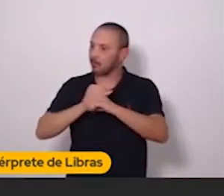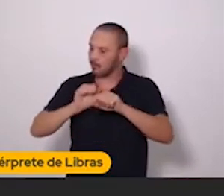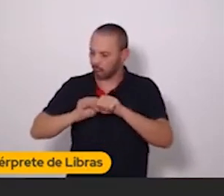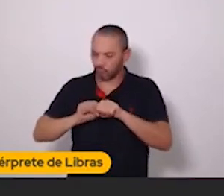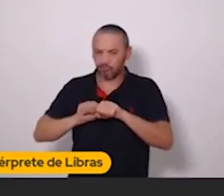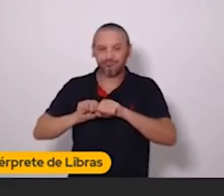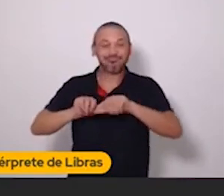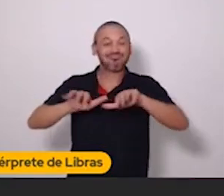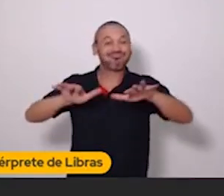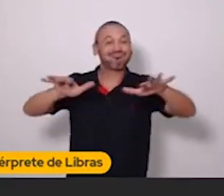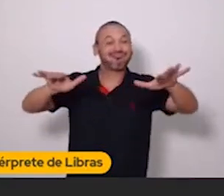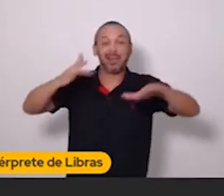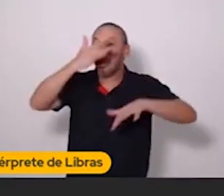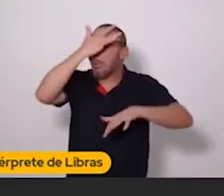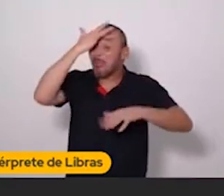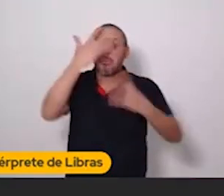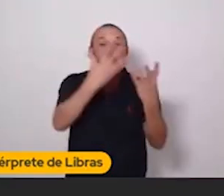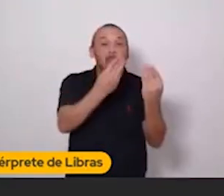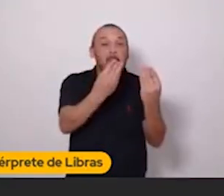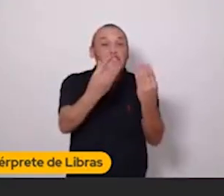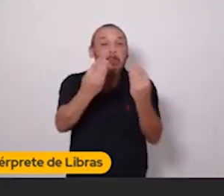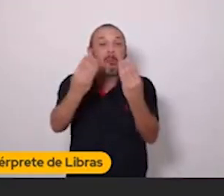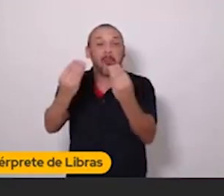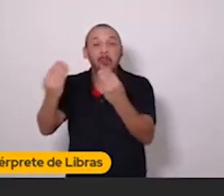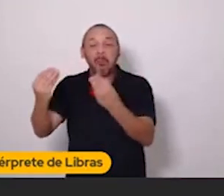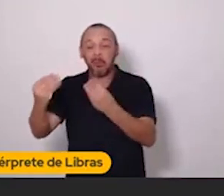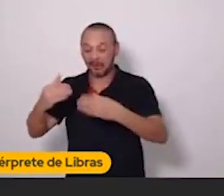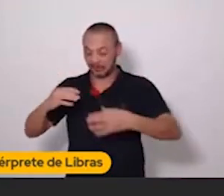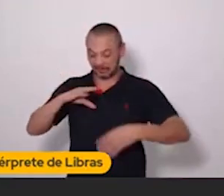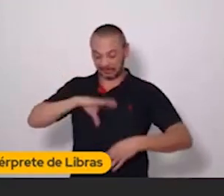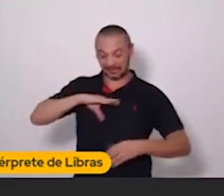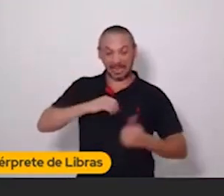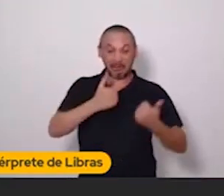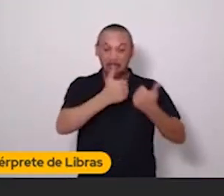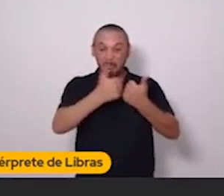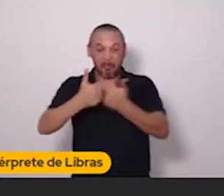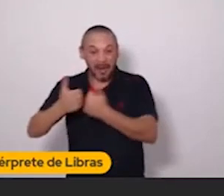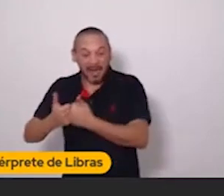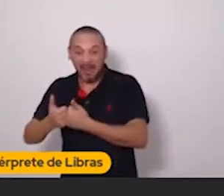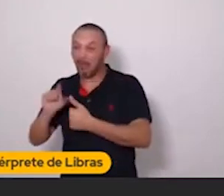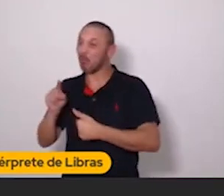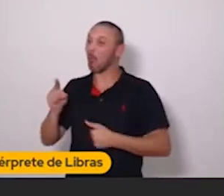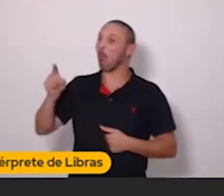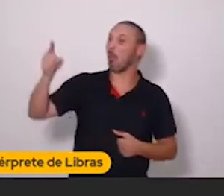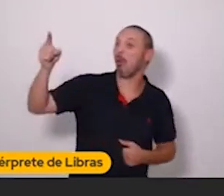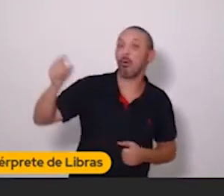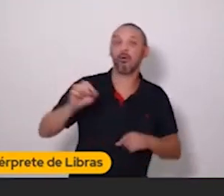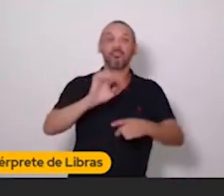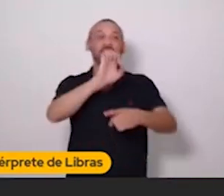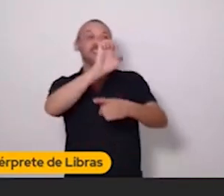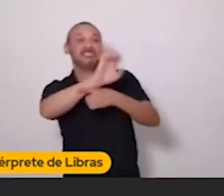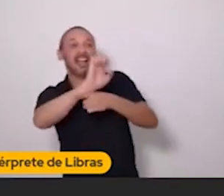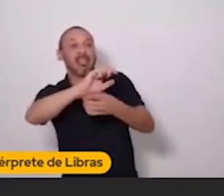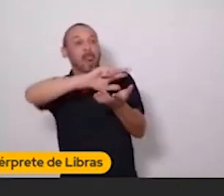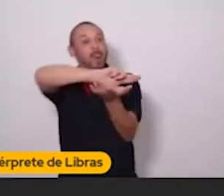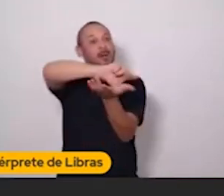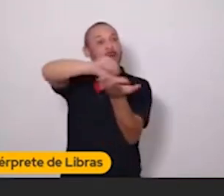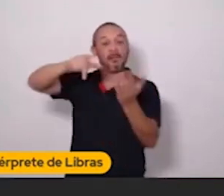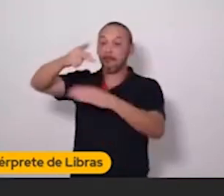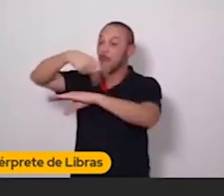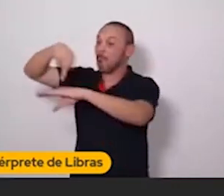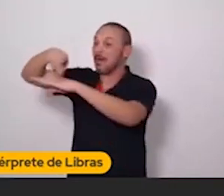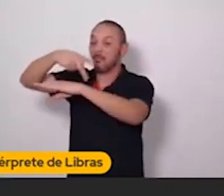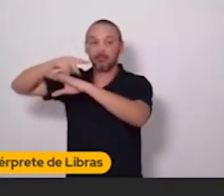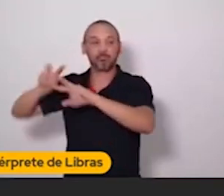atingir pessoas não só de cidades diferentes, mas de estados diferentes e até de países